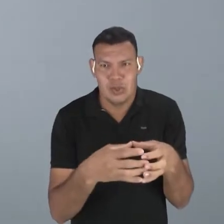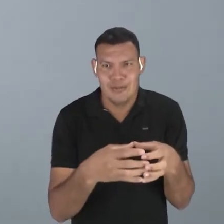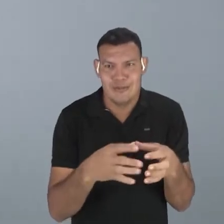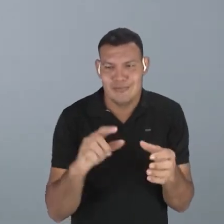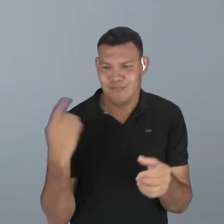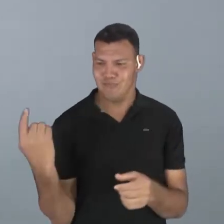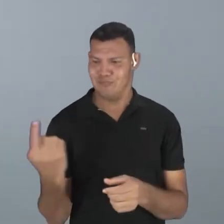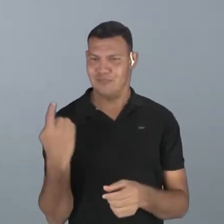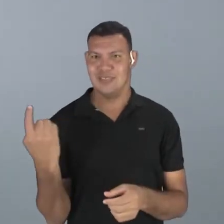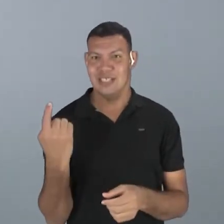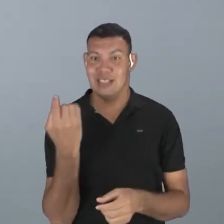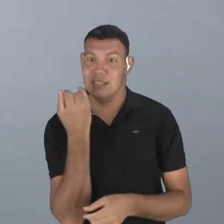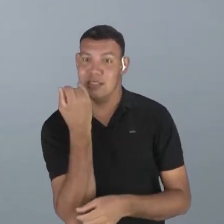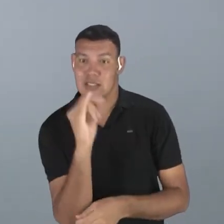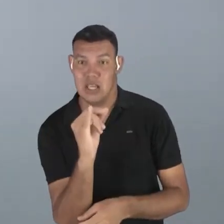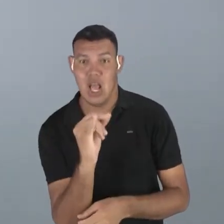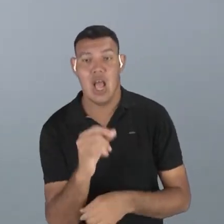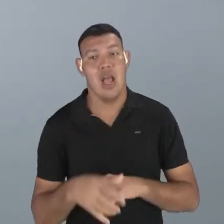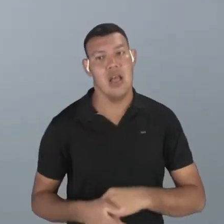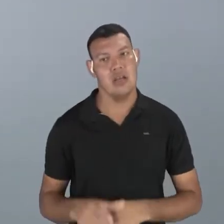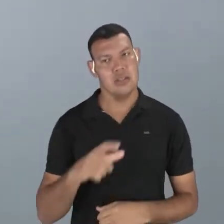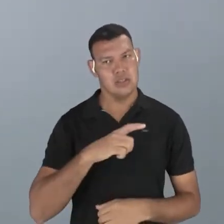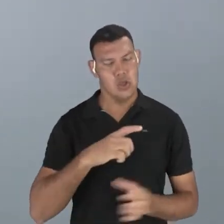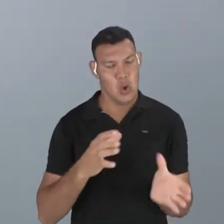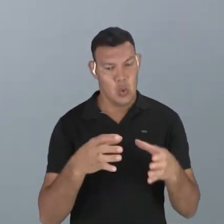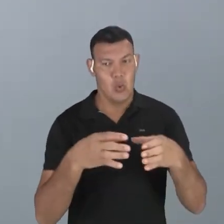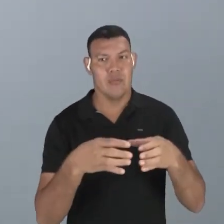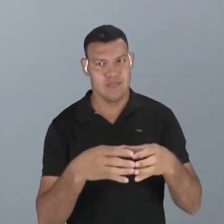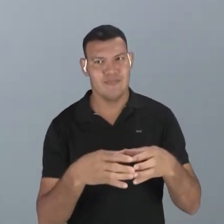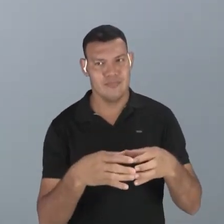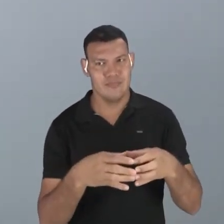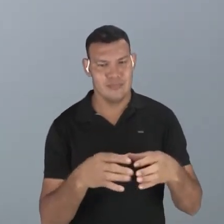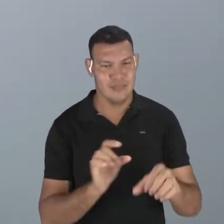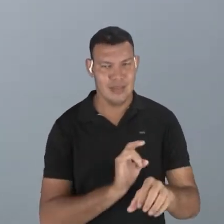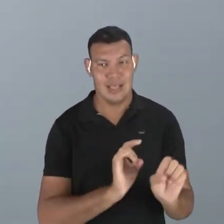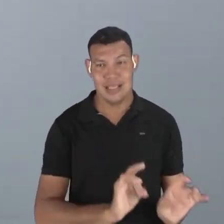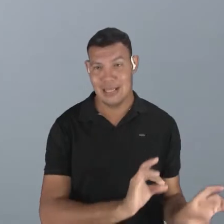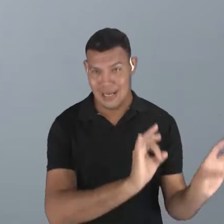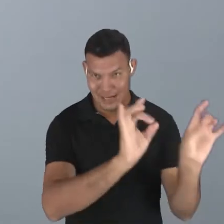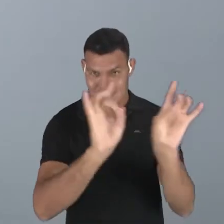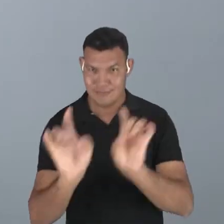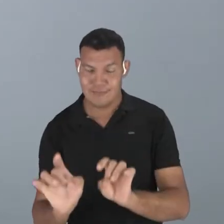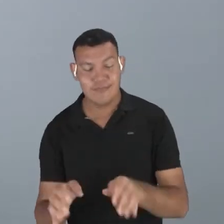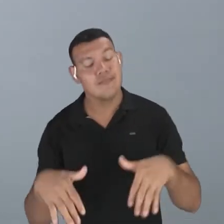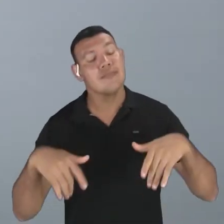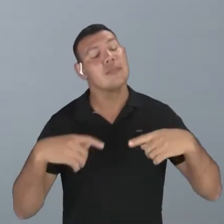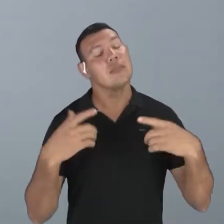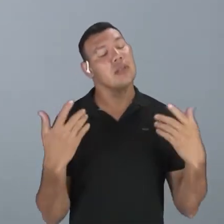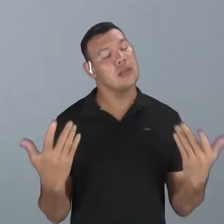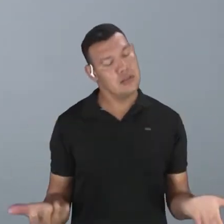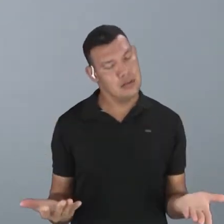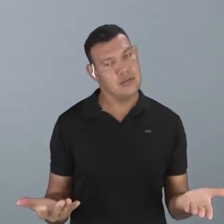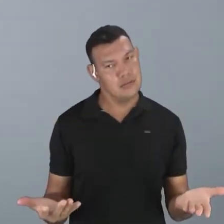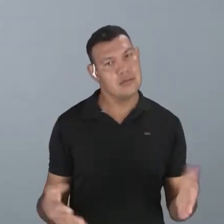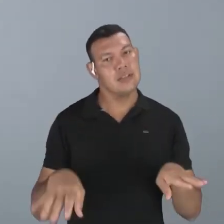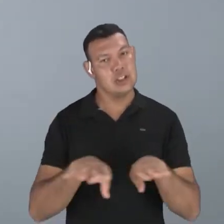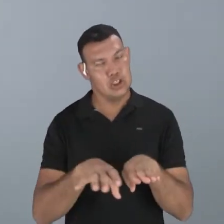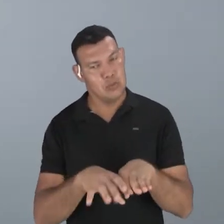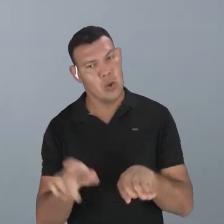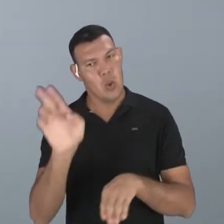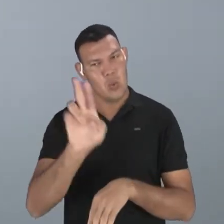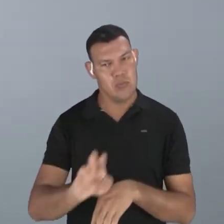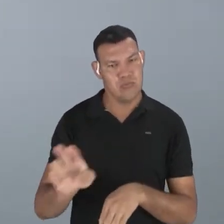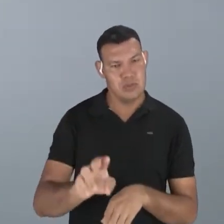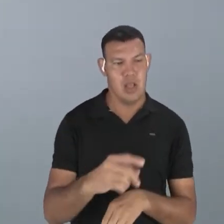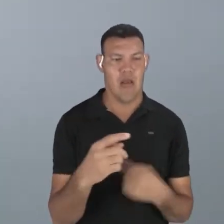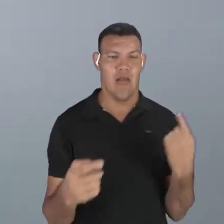Porém, se vier o coletivo e a especificação, então você pode usar ou o singular ou o plural.